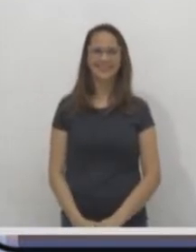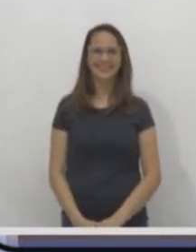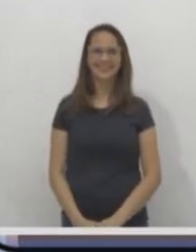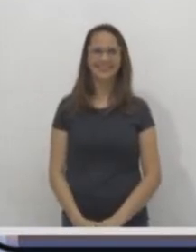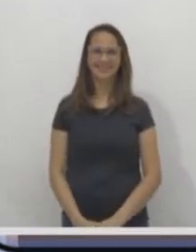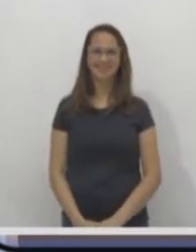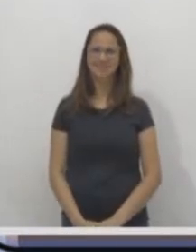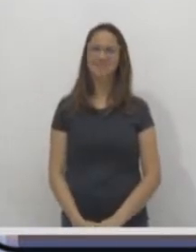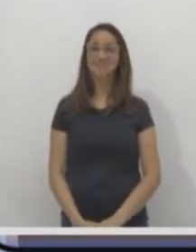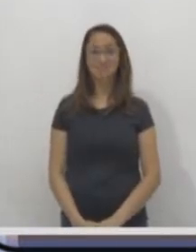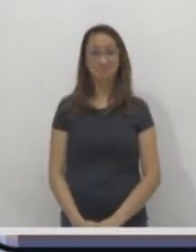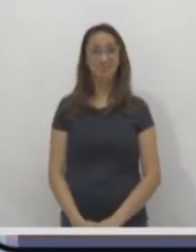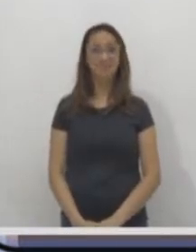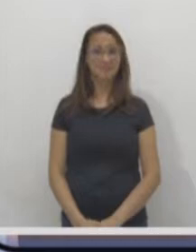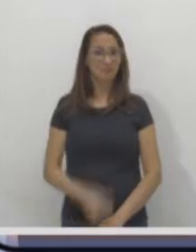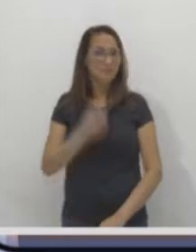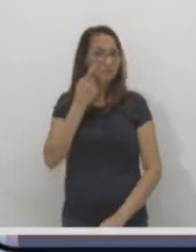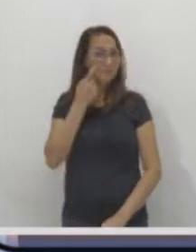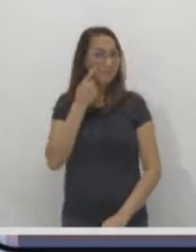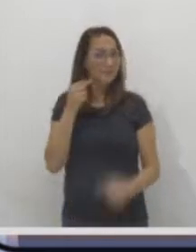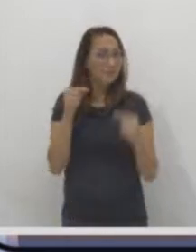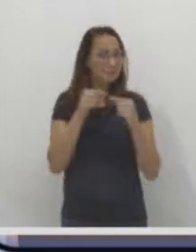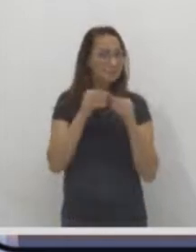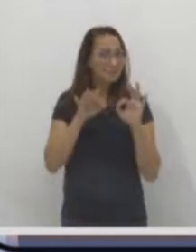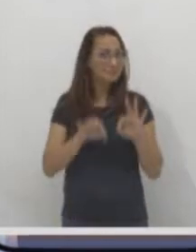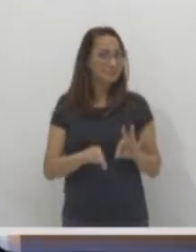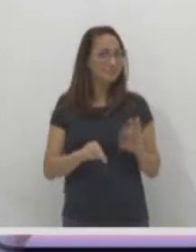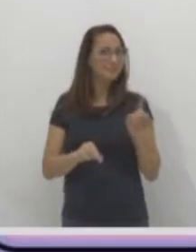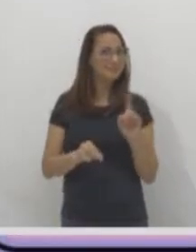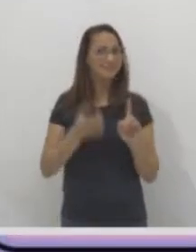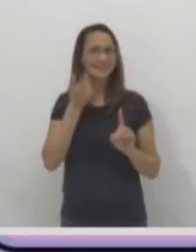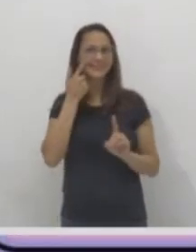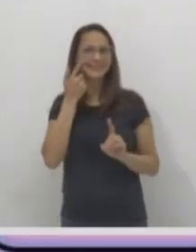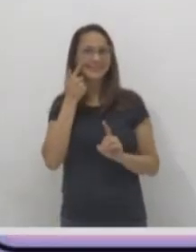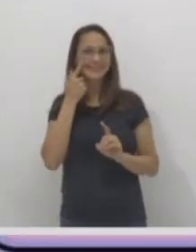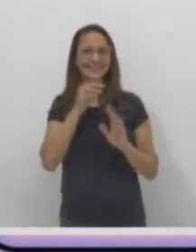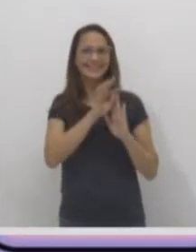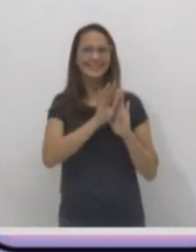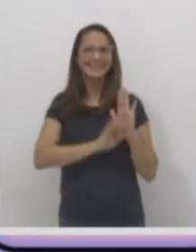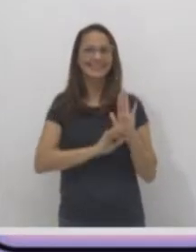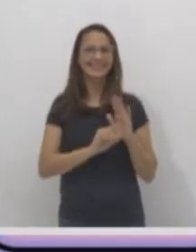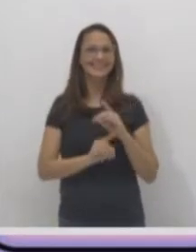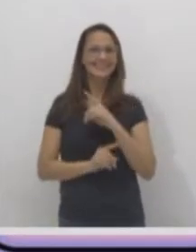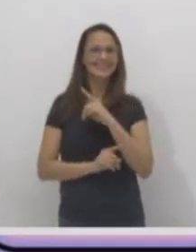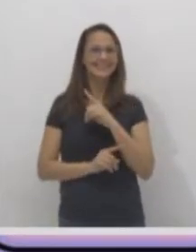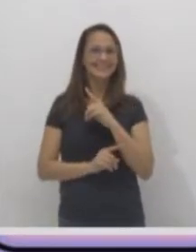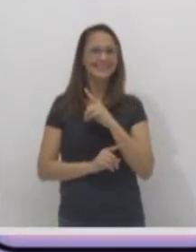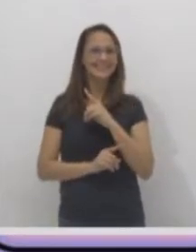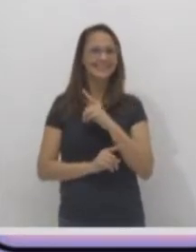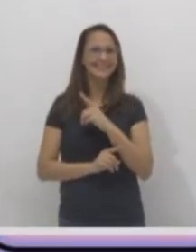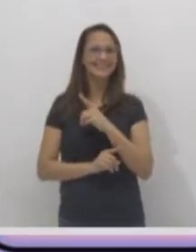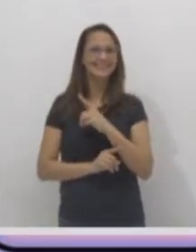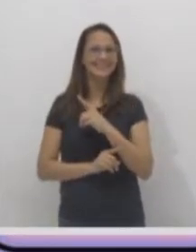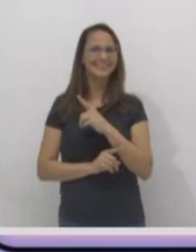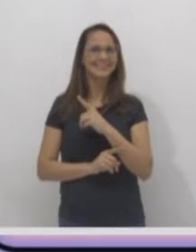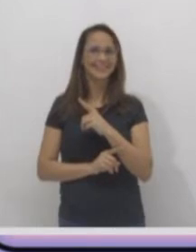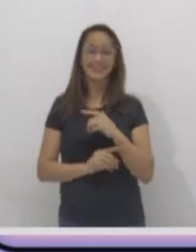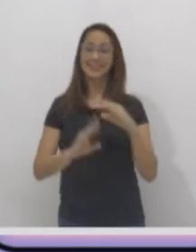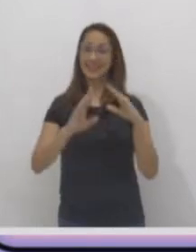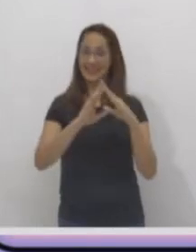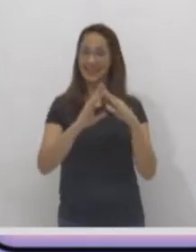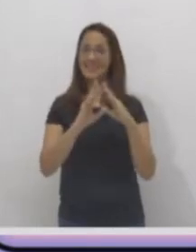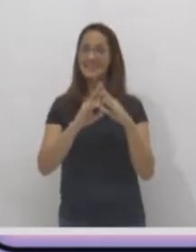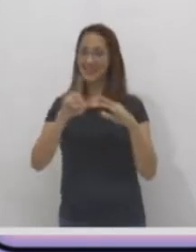Opa, vamos verificar se realmente essa casa de lata é da barata. Vamos voltar para a história aqui. Essa casa é de lata.